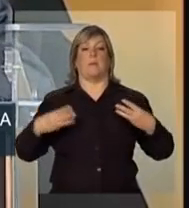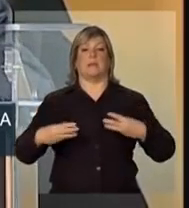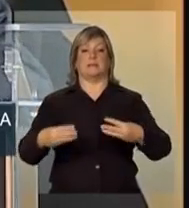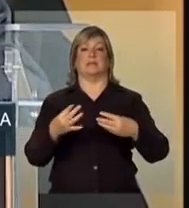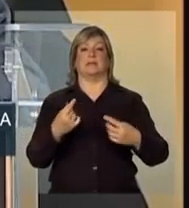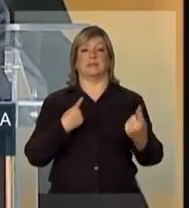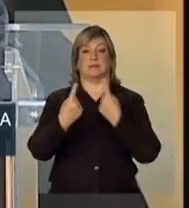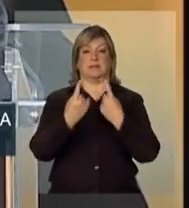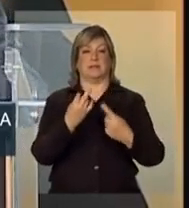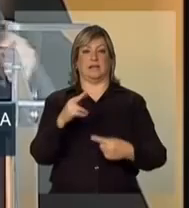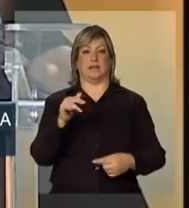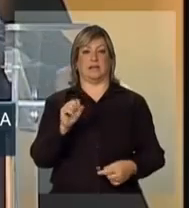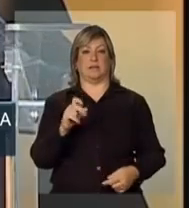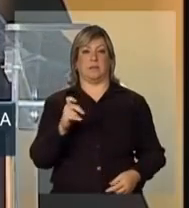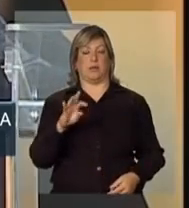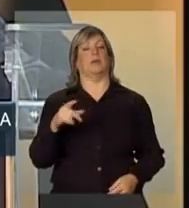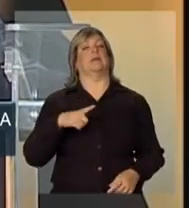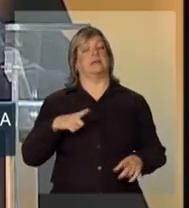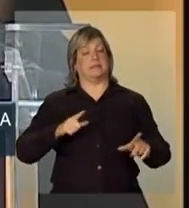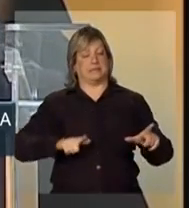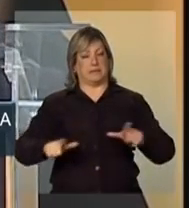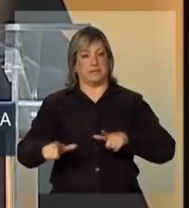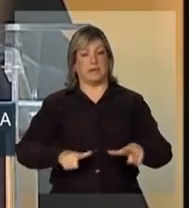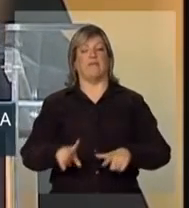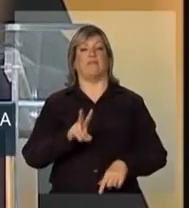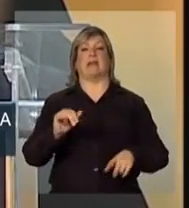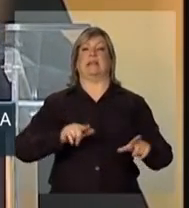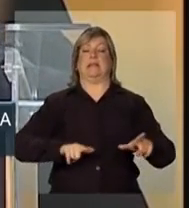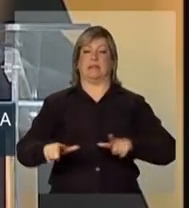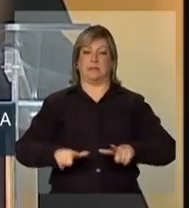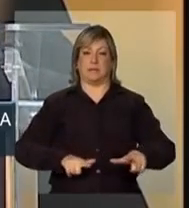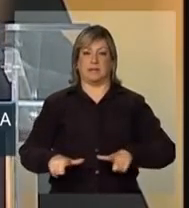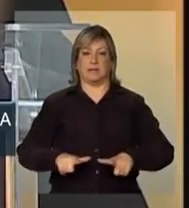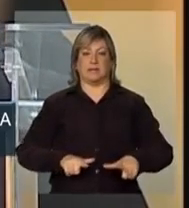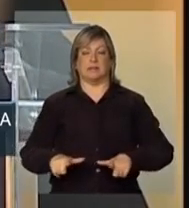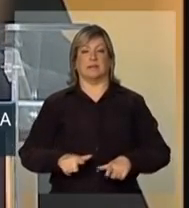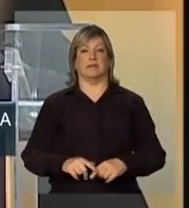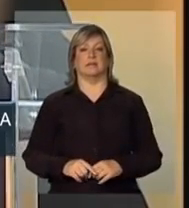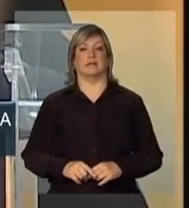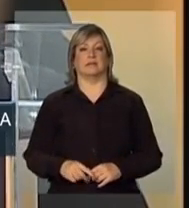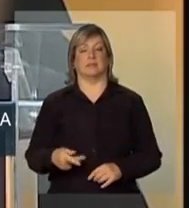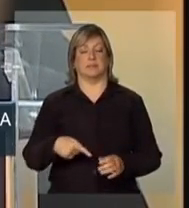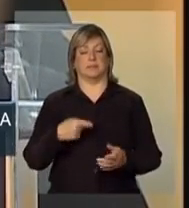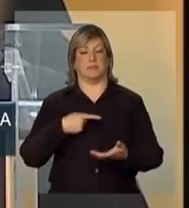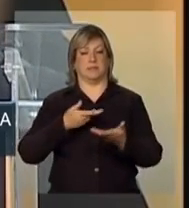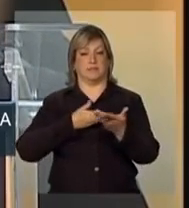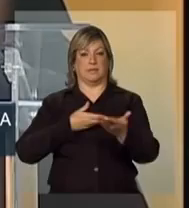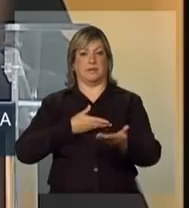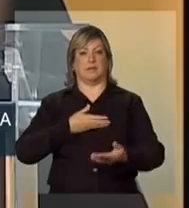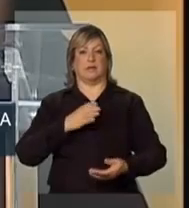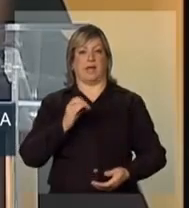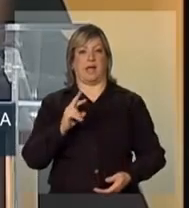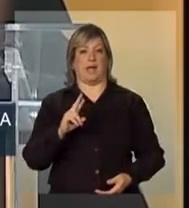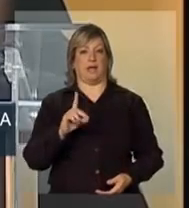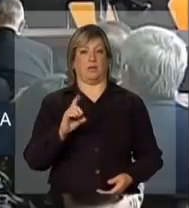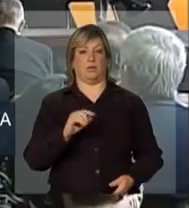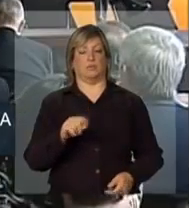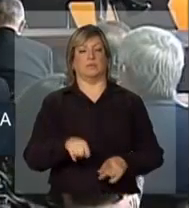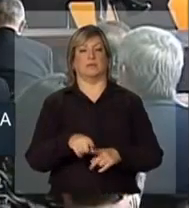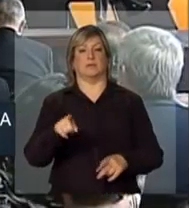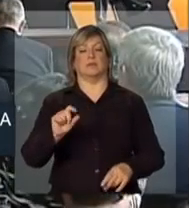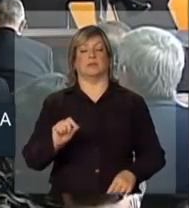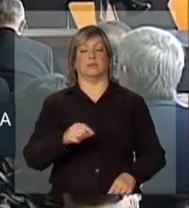está trabalhando, vai trabalhar, ministro José Eduardo Cardoso, meu caro ministro das Cidades,